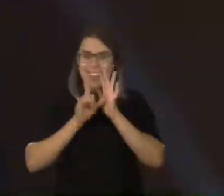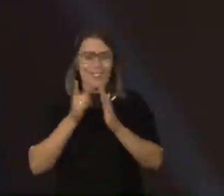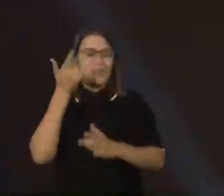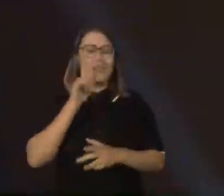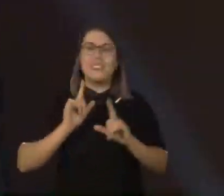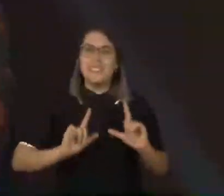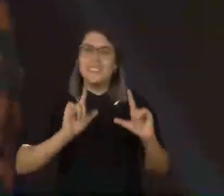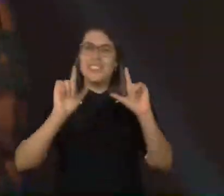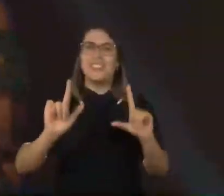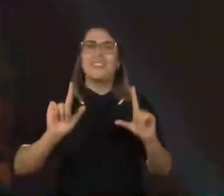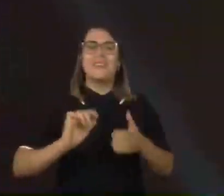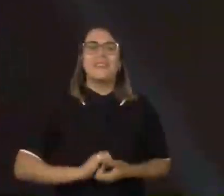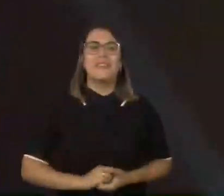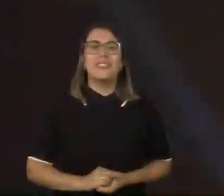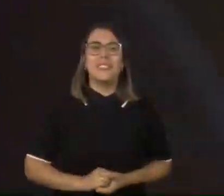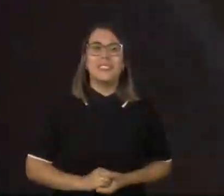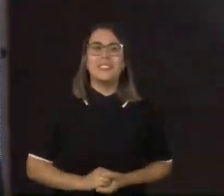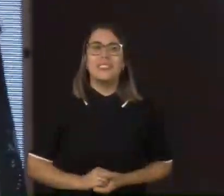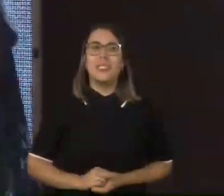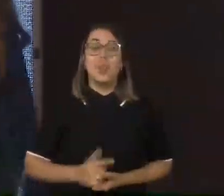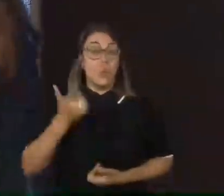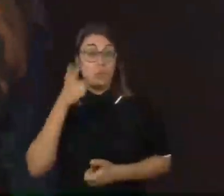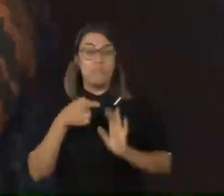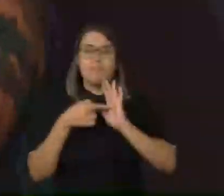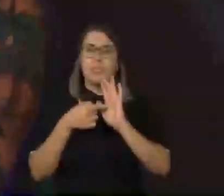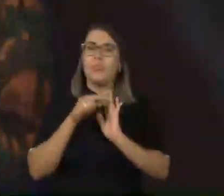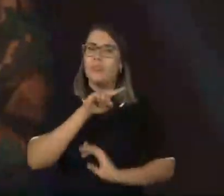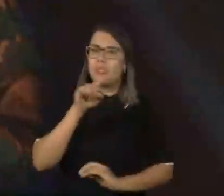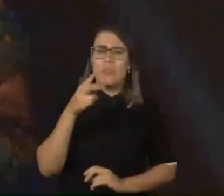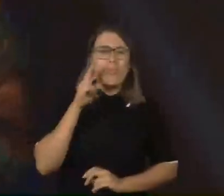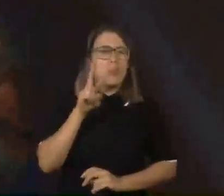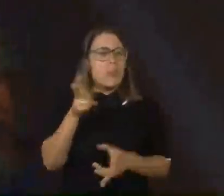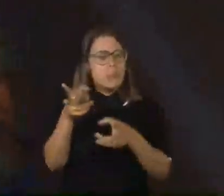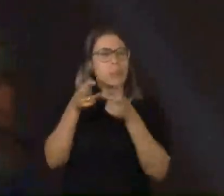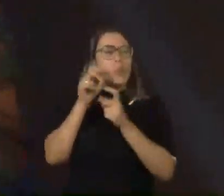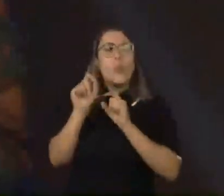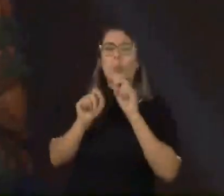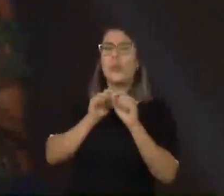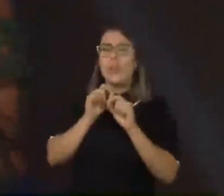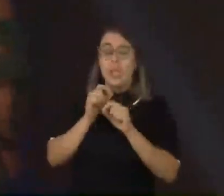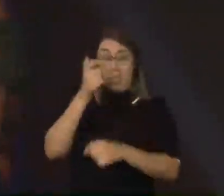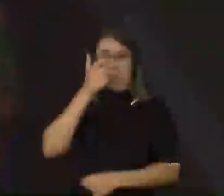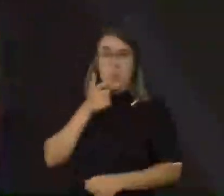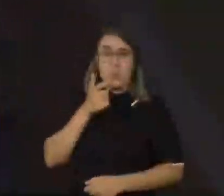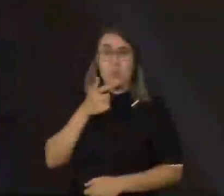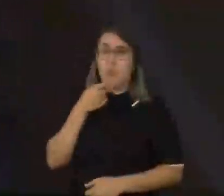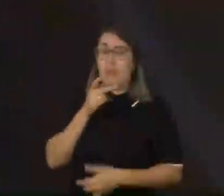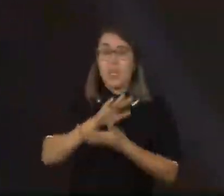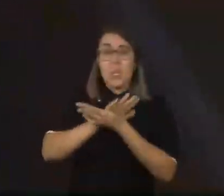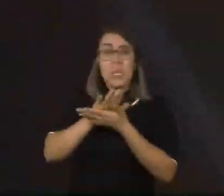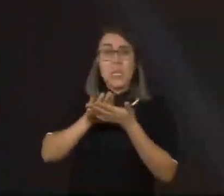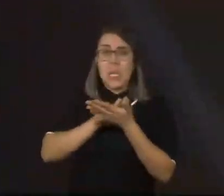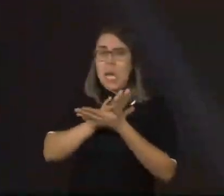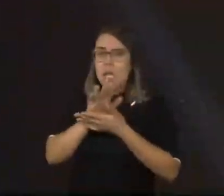slide, eu queria fazer só uma pontuação. Vocês perceberam que, até agora, eu não estou falando nada de criança